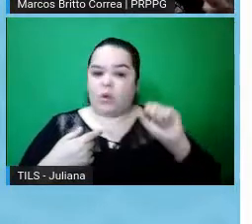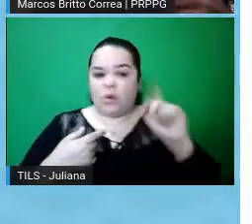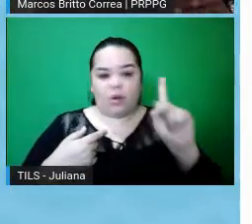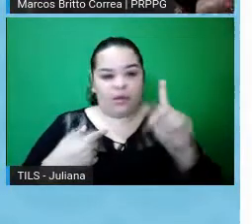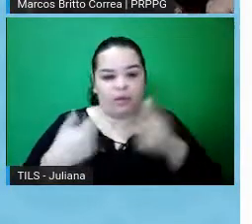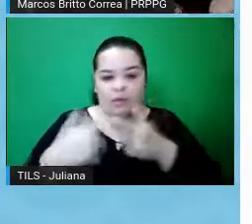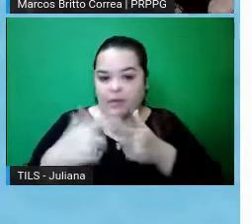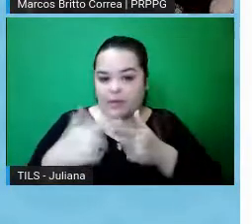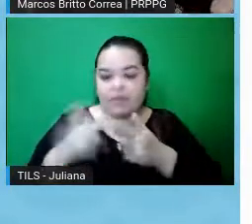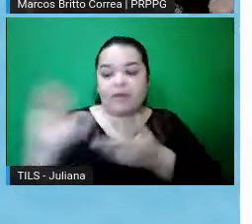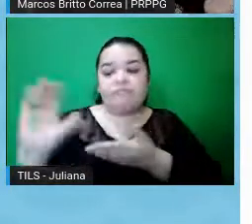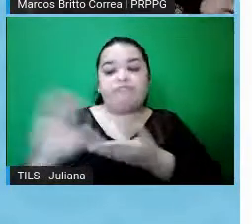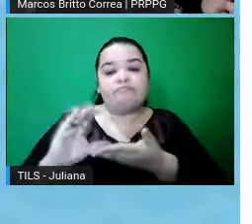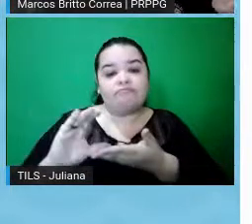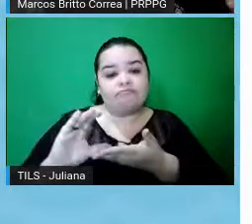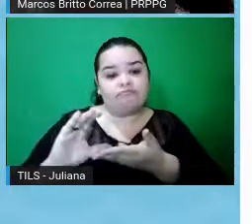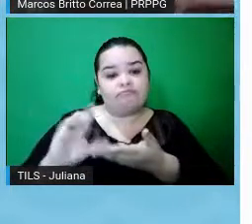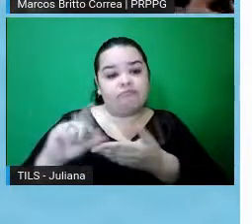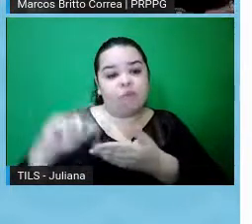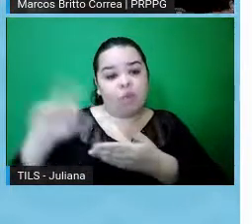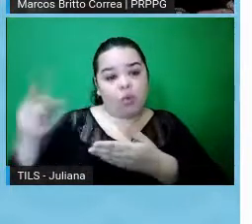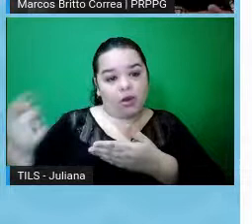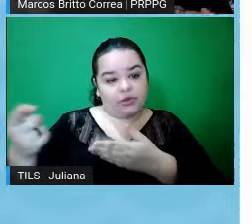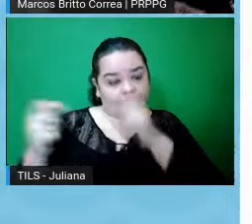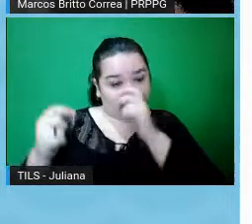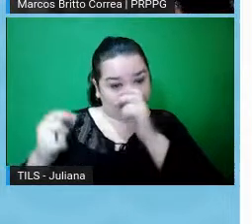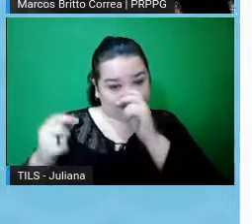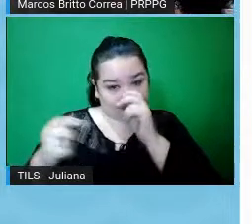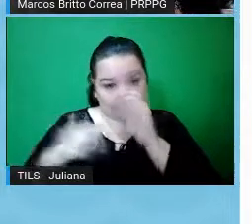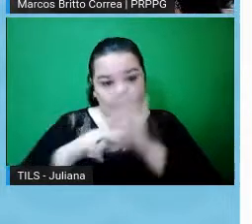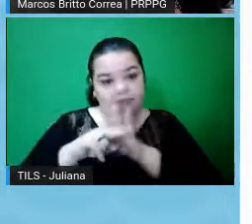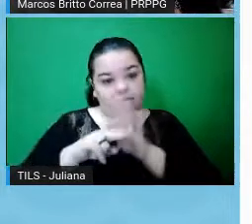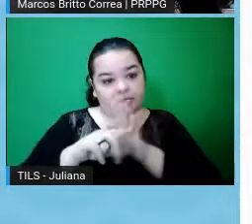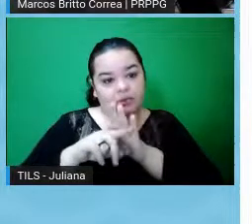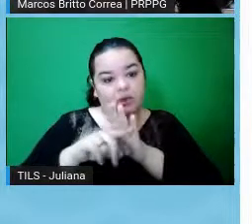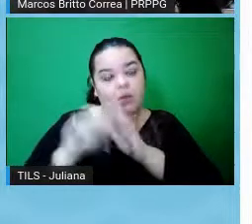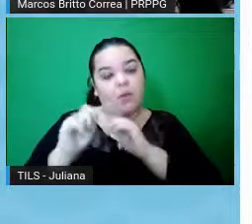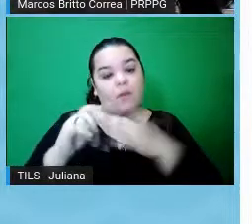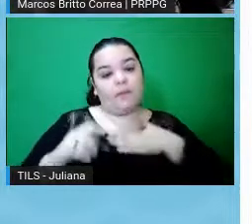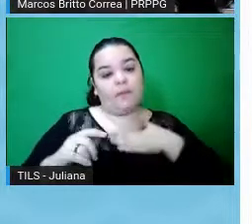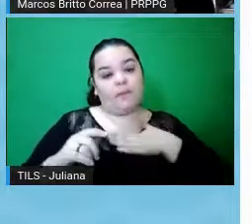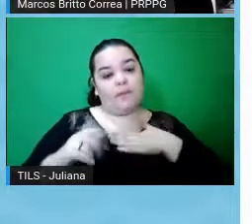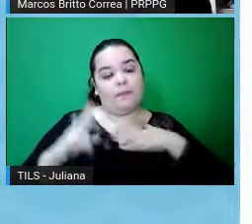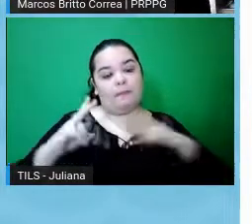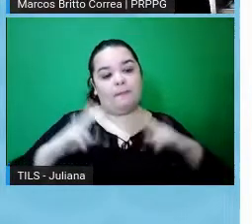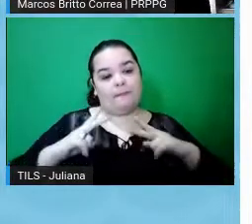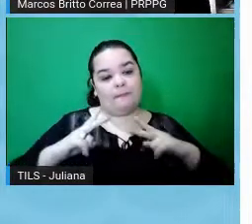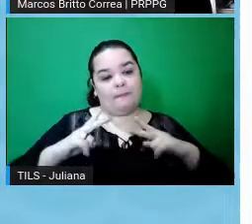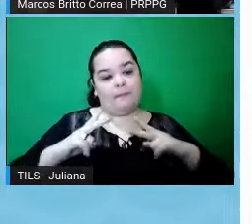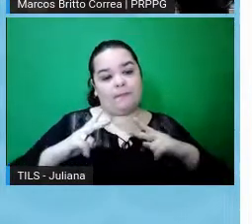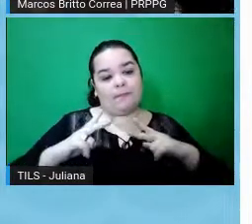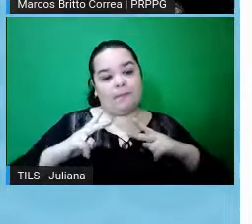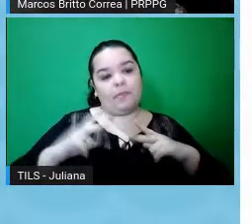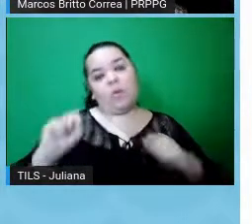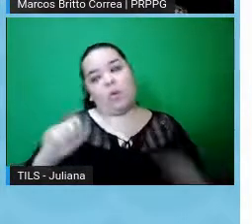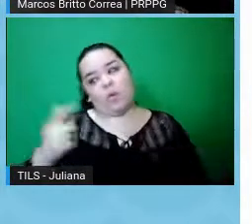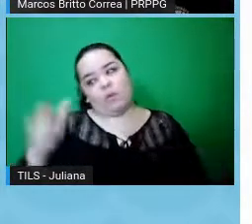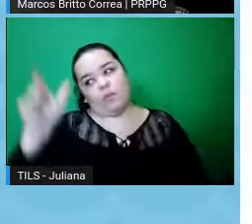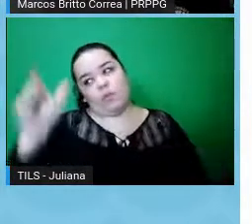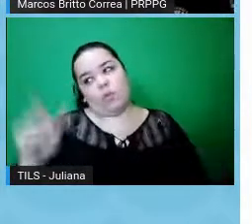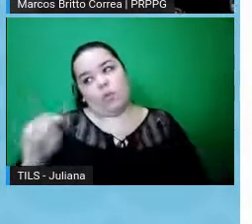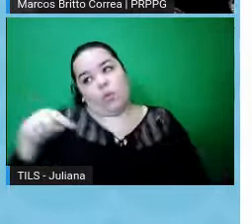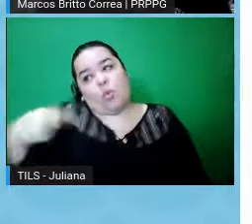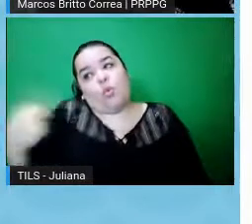financiadora, que pode ser uma fonte que financia o projeto de pesquisa ou pode ser, a fonte financiadora pode ser recurso dos próprios pesquisadores, tá.